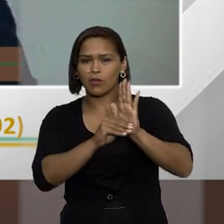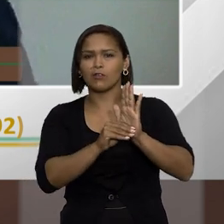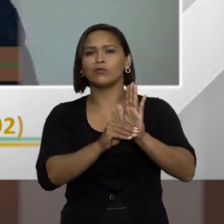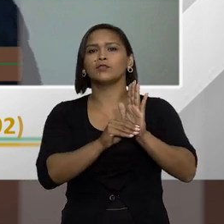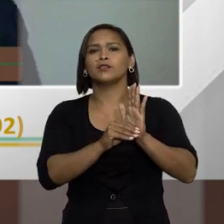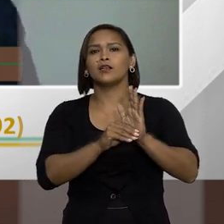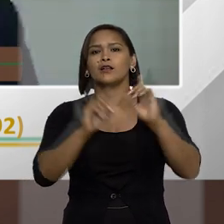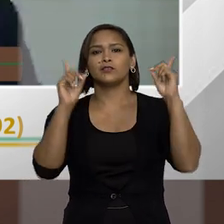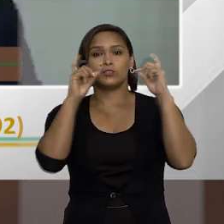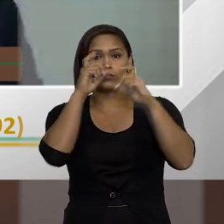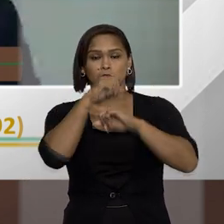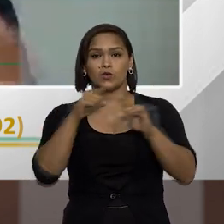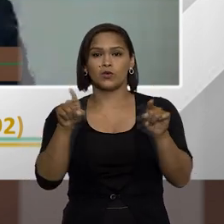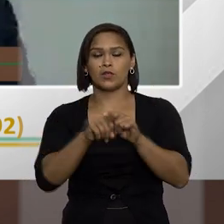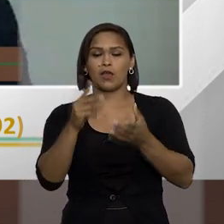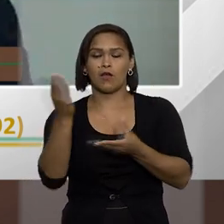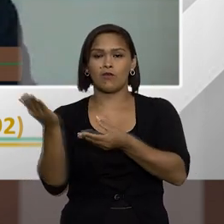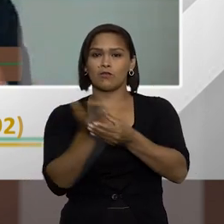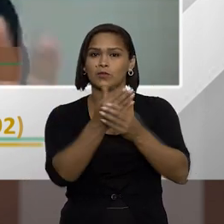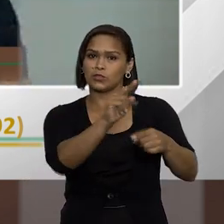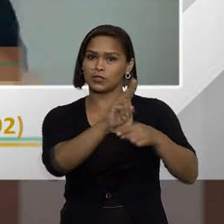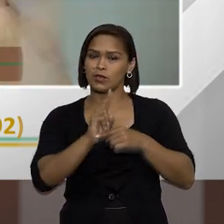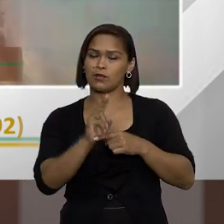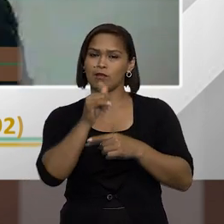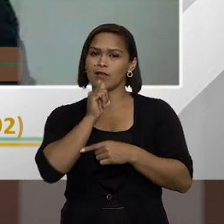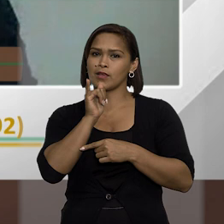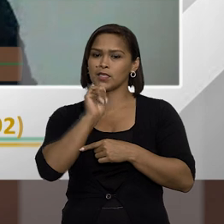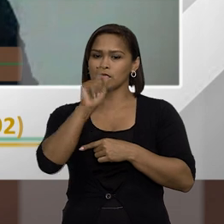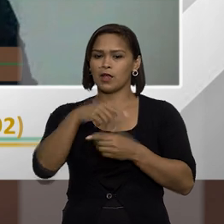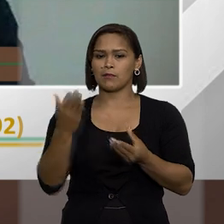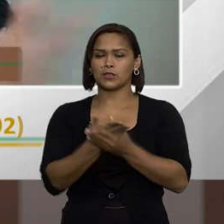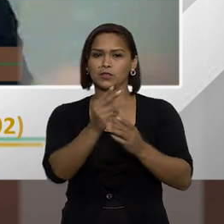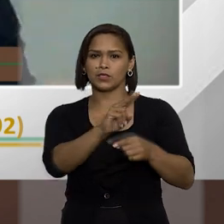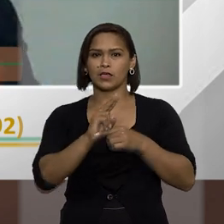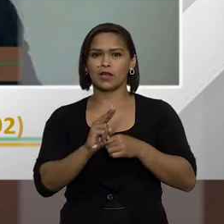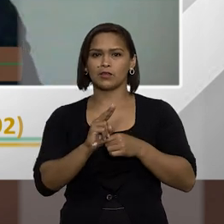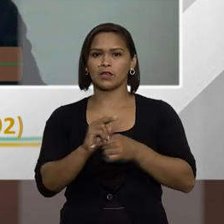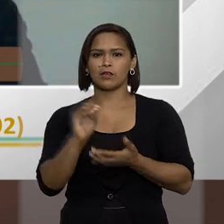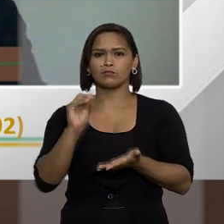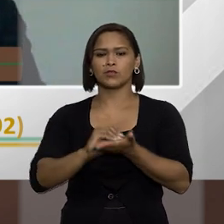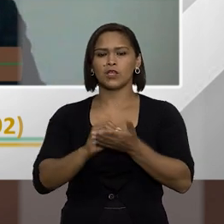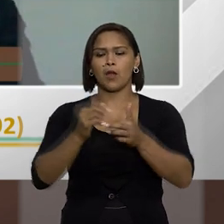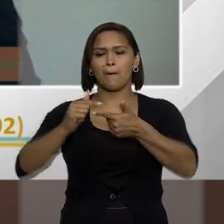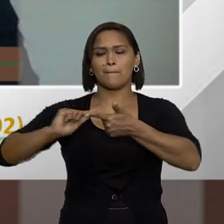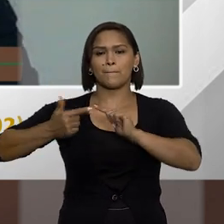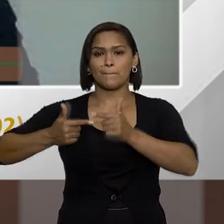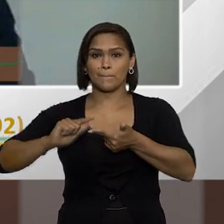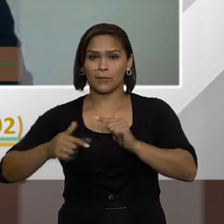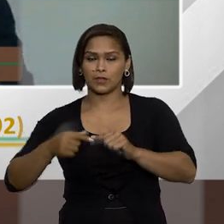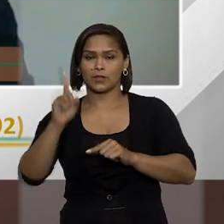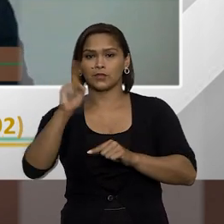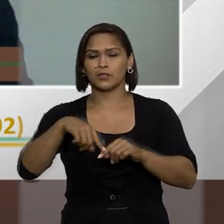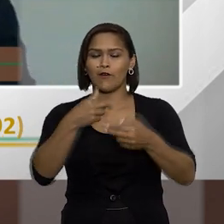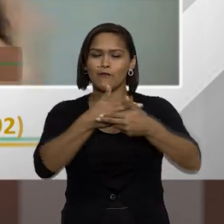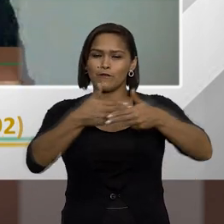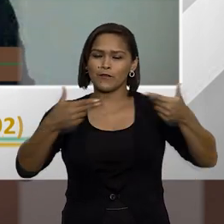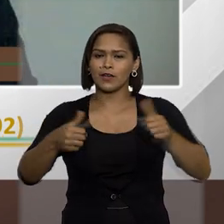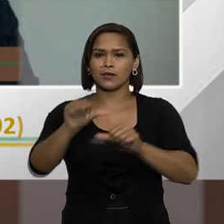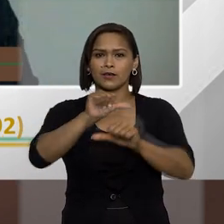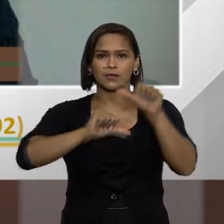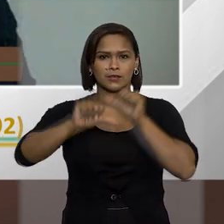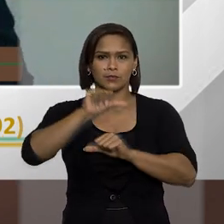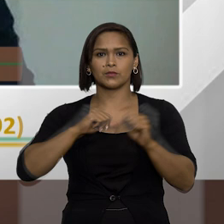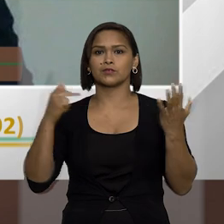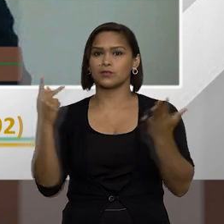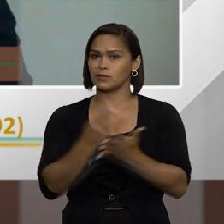busca dificultar algumas medidas cautelares, como por exemplo a medida cautelar de indisponibilidade de bens, né, então realmente são várias